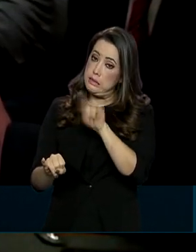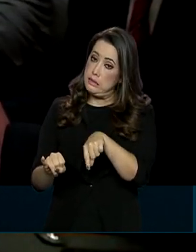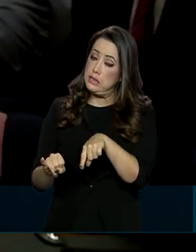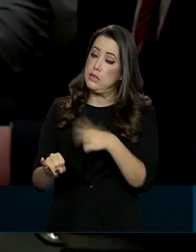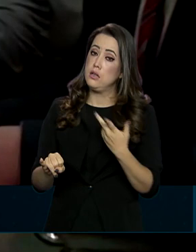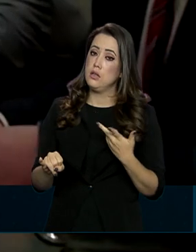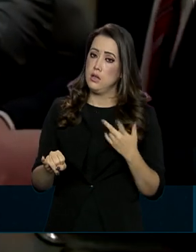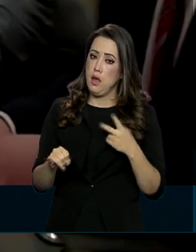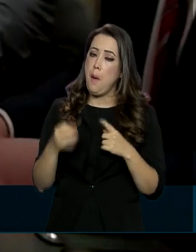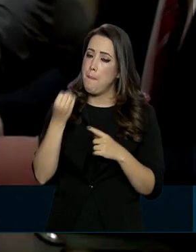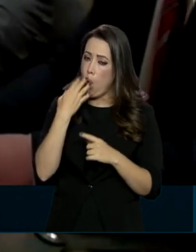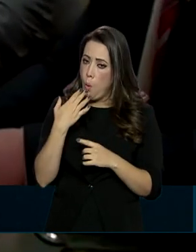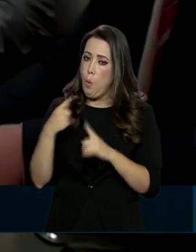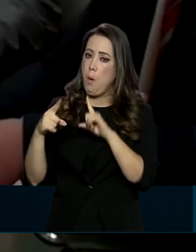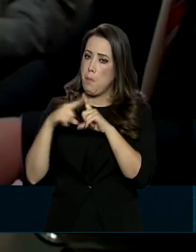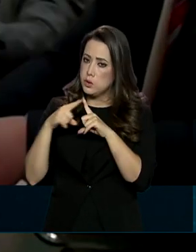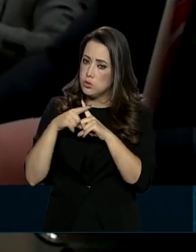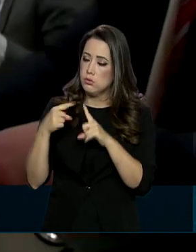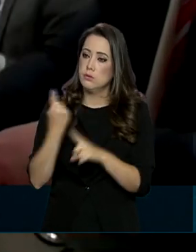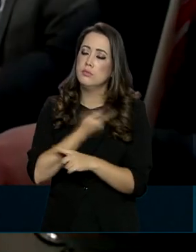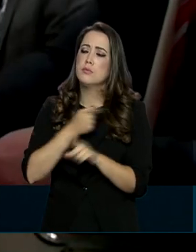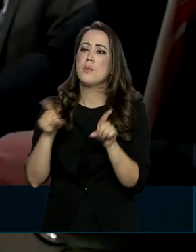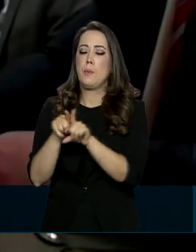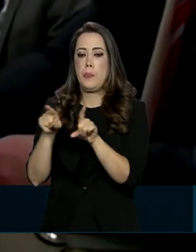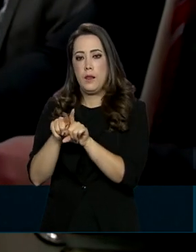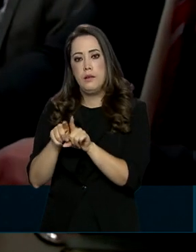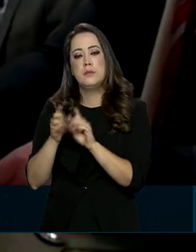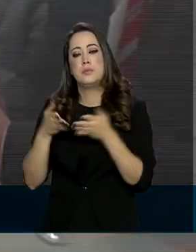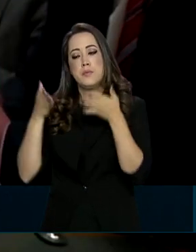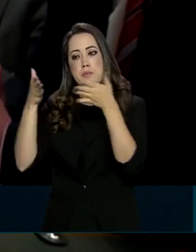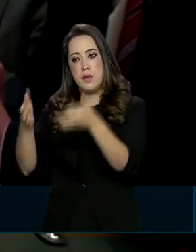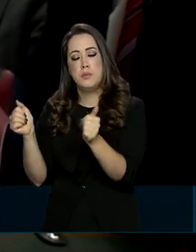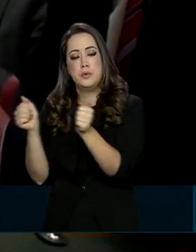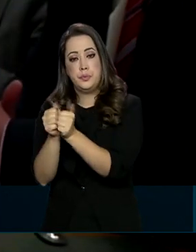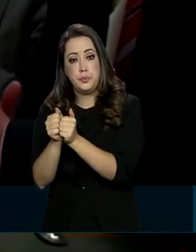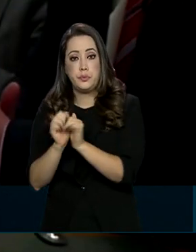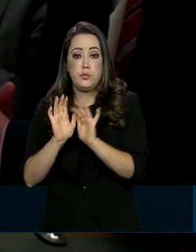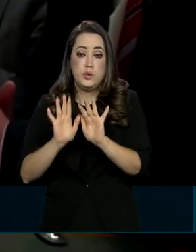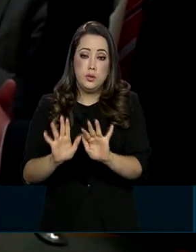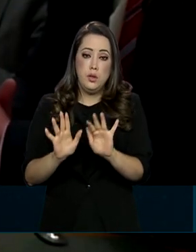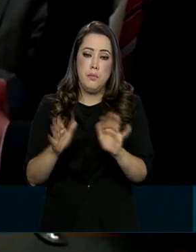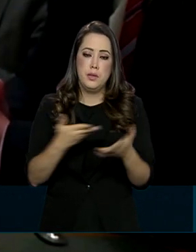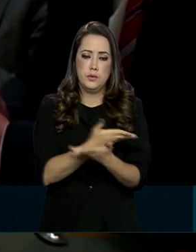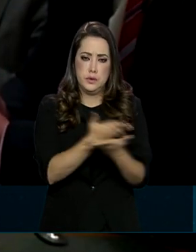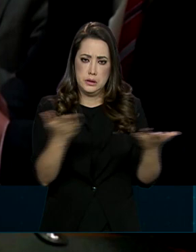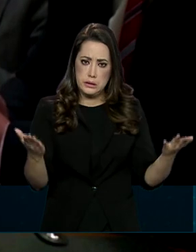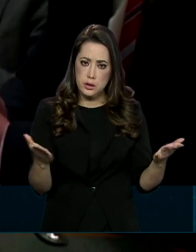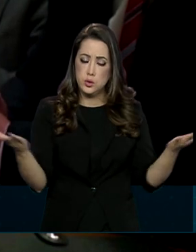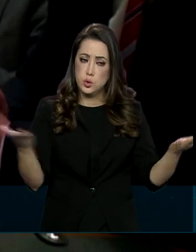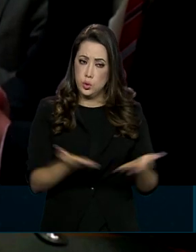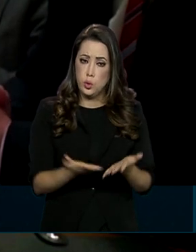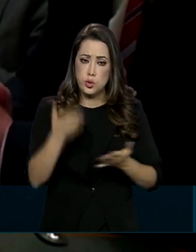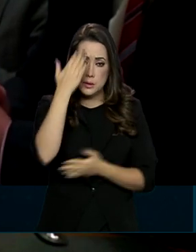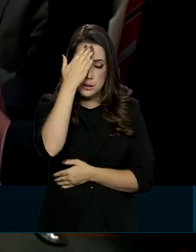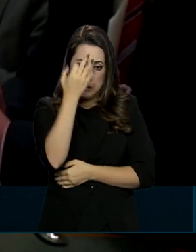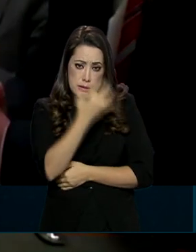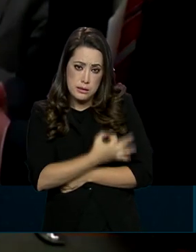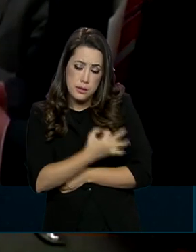prospecção seja positiva, nós devemos também participar. Eu posso afiançar os senhores que